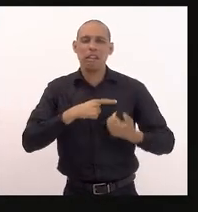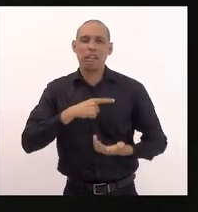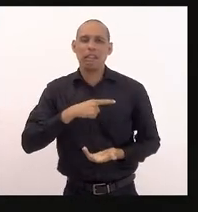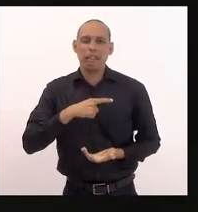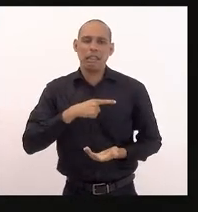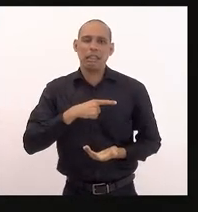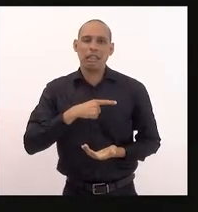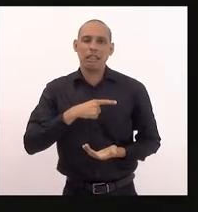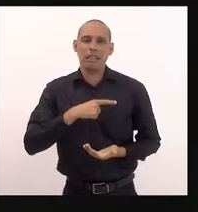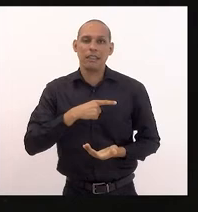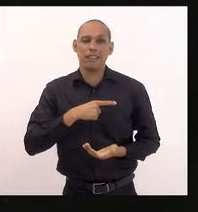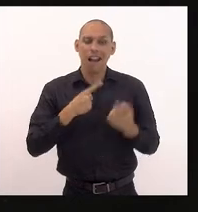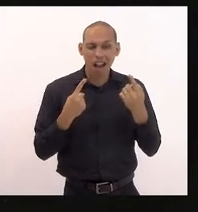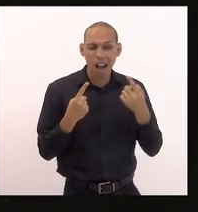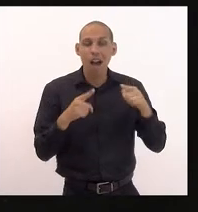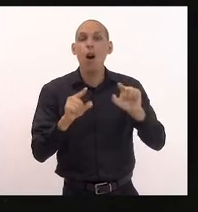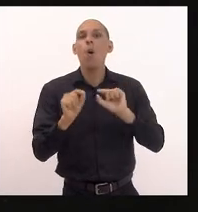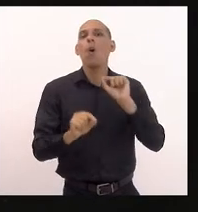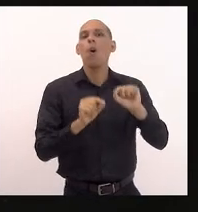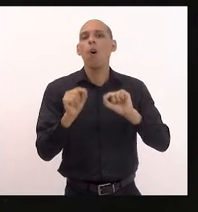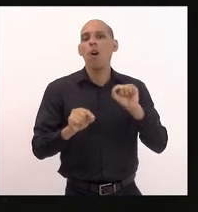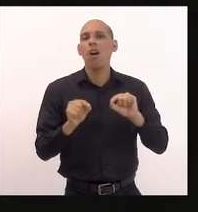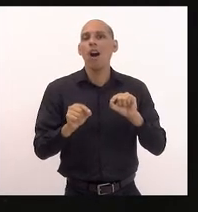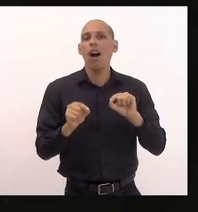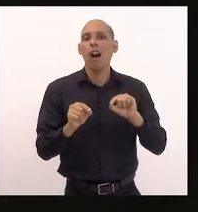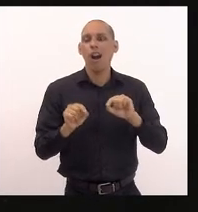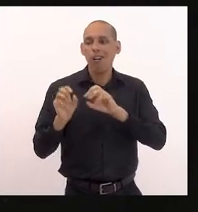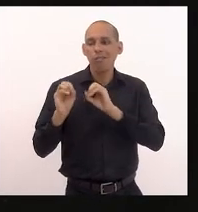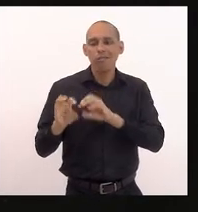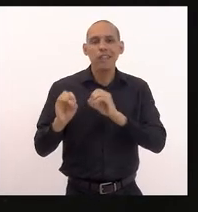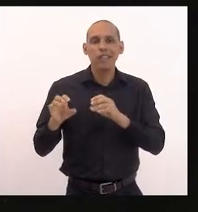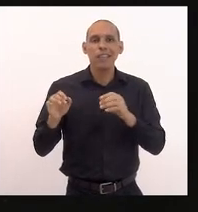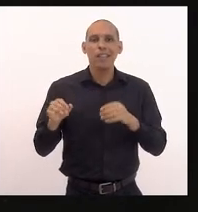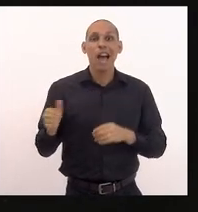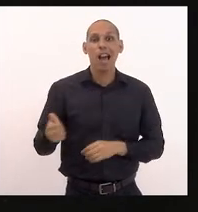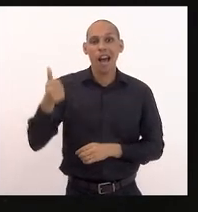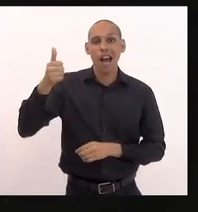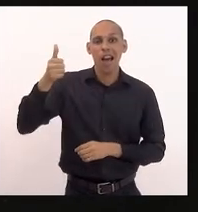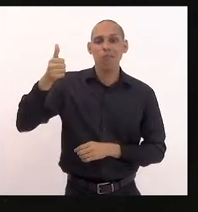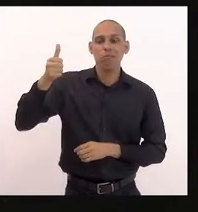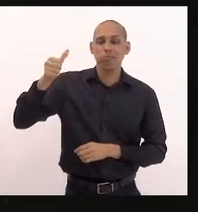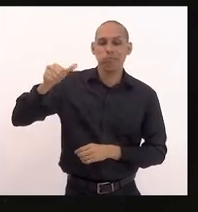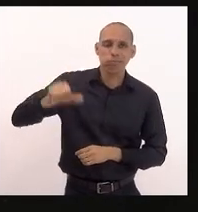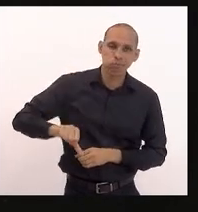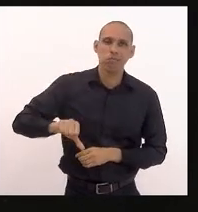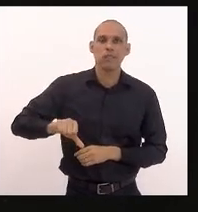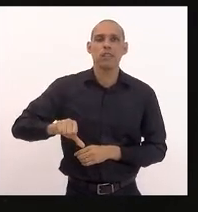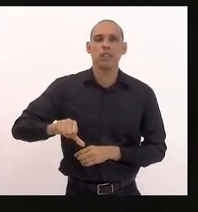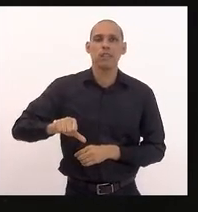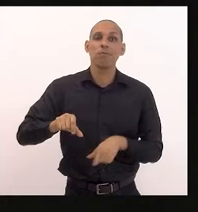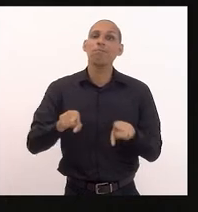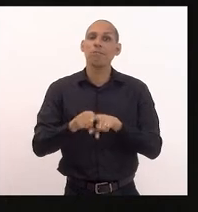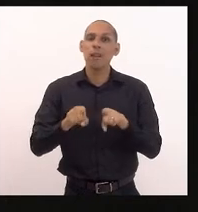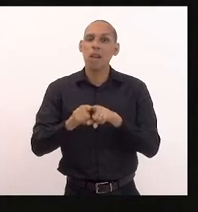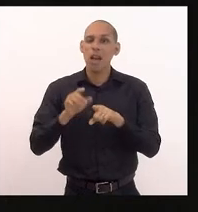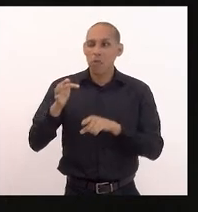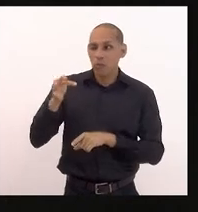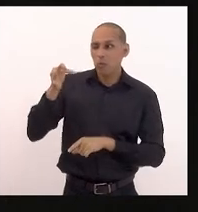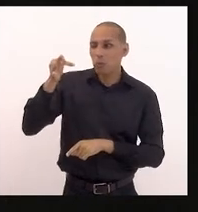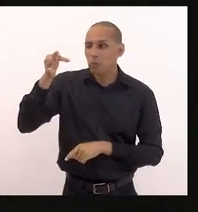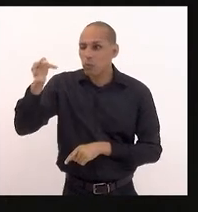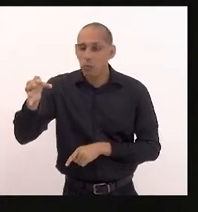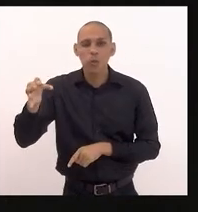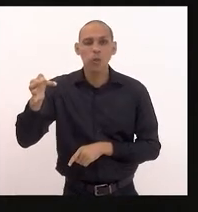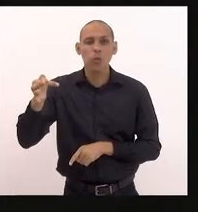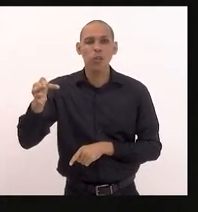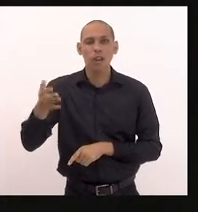qualidade do ensino e mais adiante vai também delimitar as